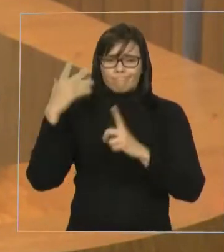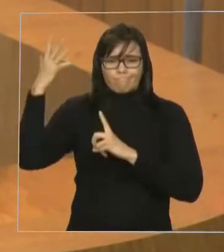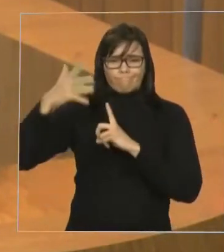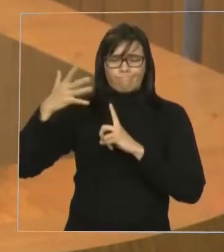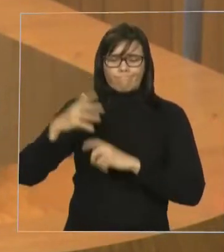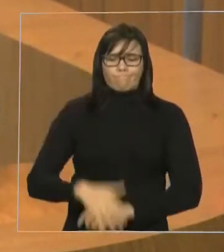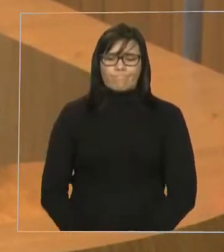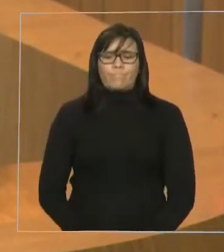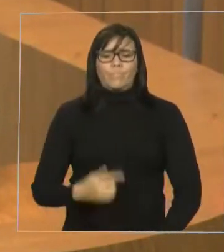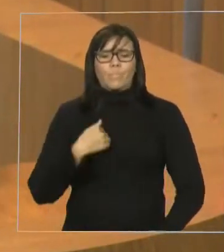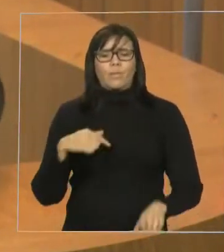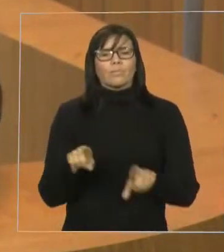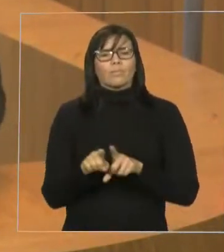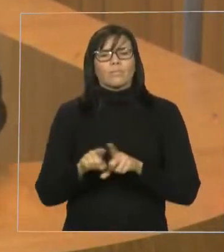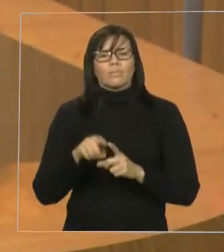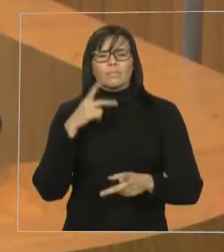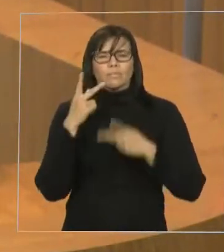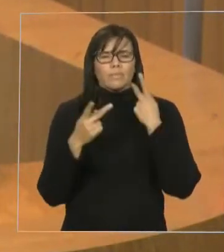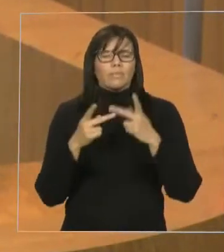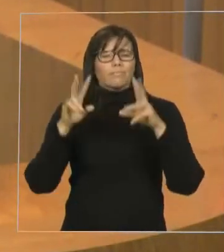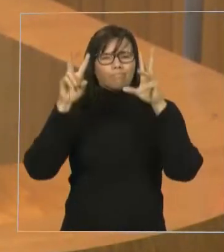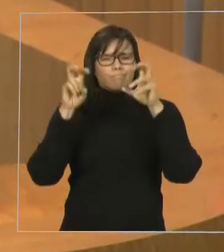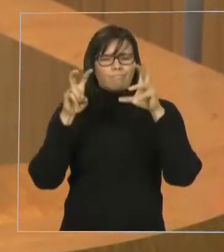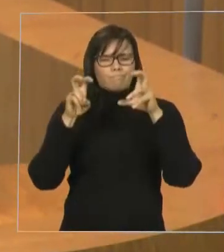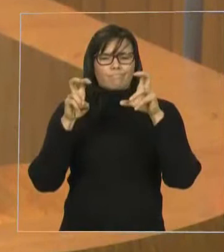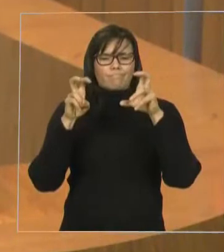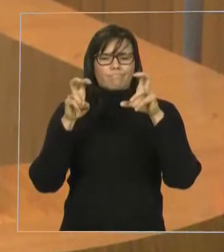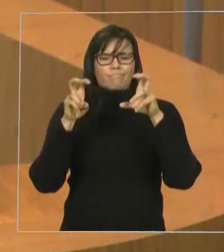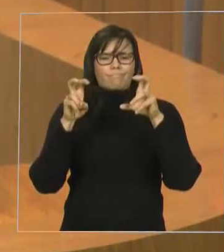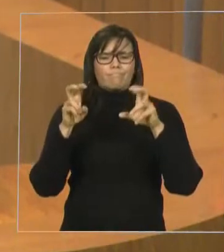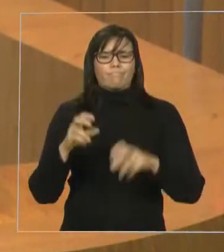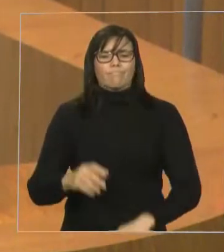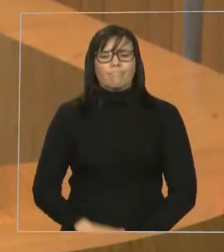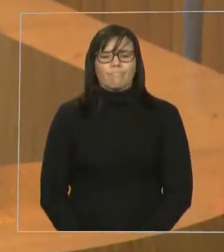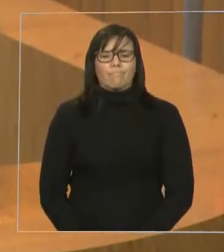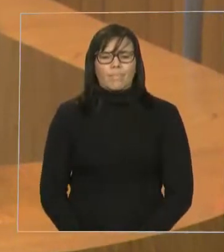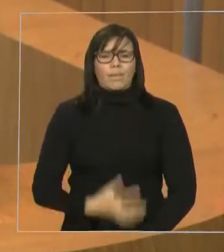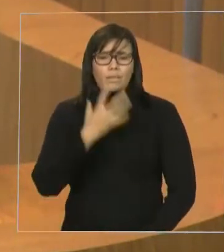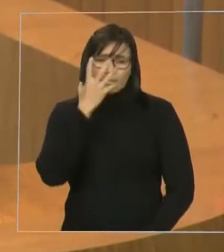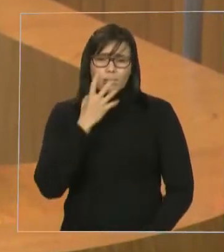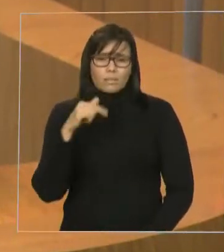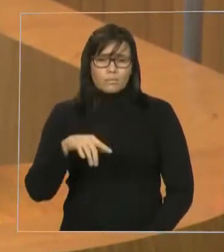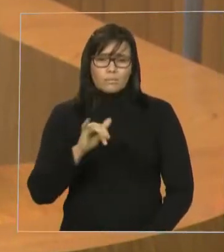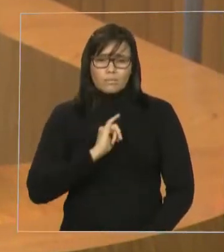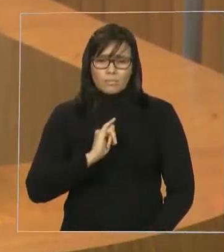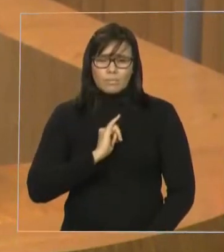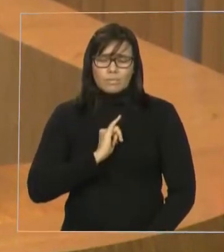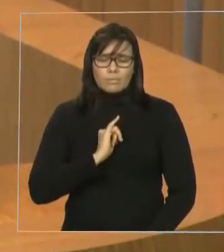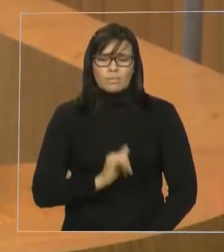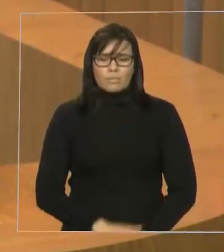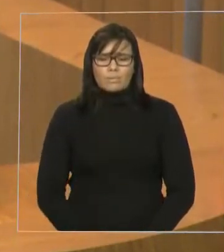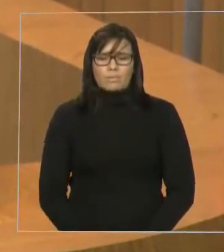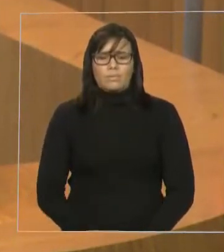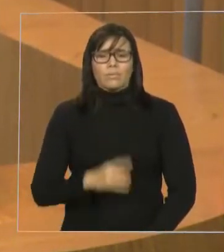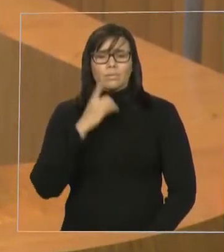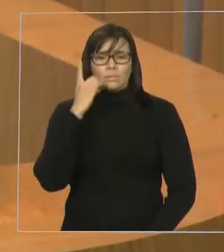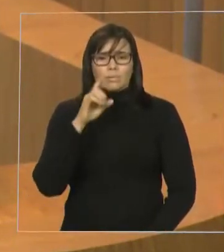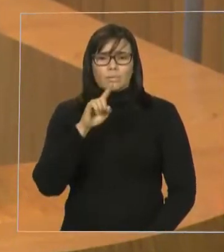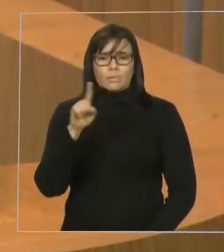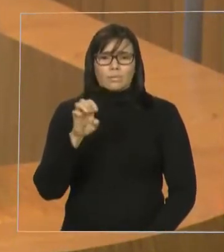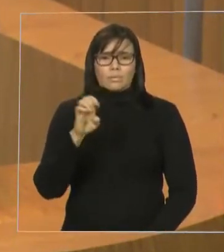tratar de um assunto delicado que já defendemos a cidade Imperatriz e ontem o deputado Zé Inácio